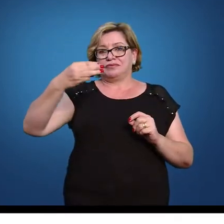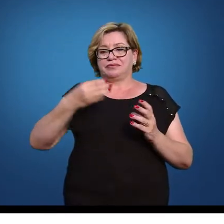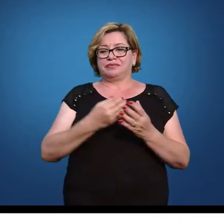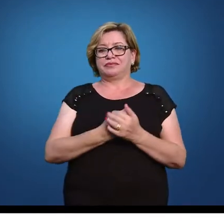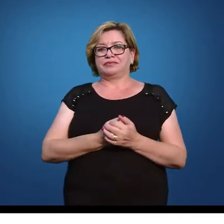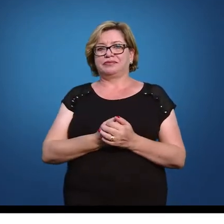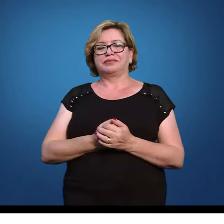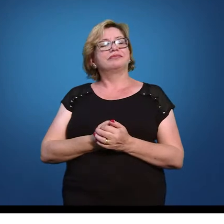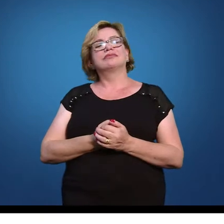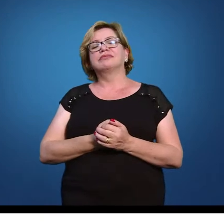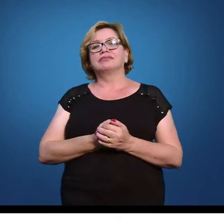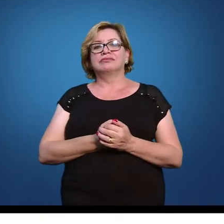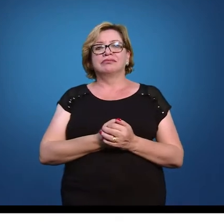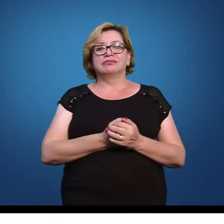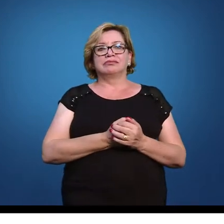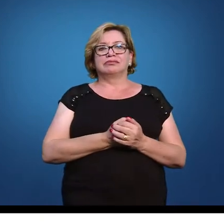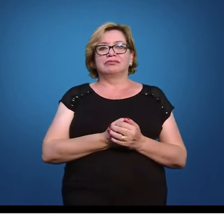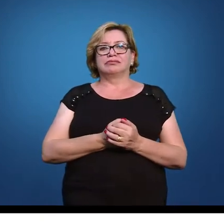a 53.